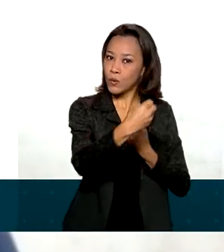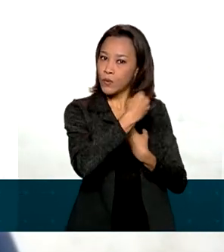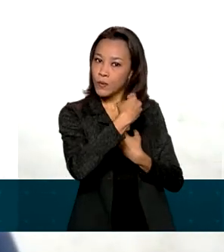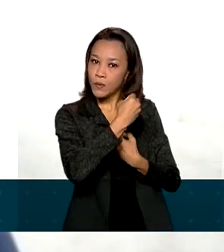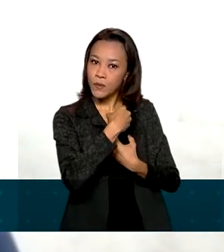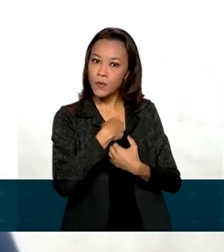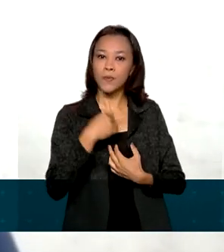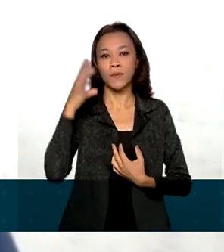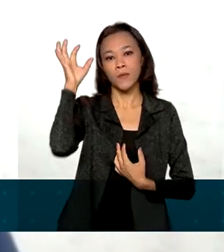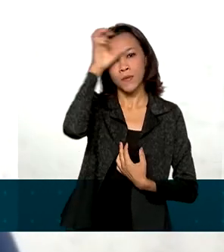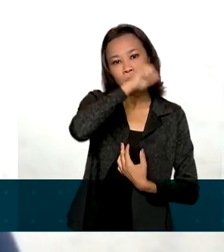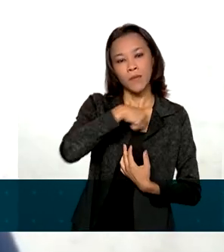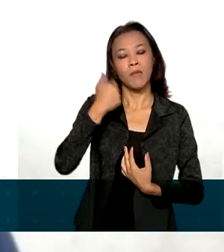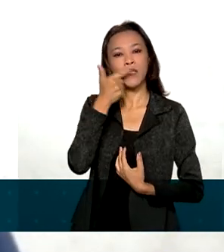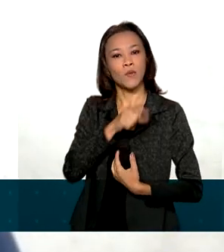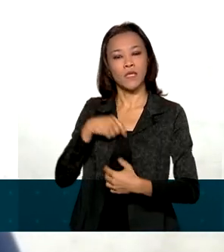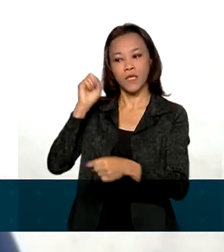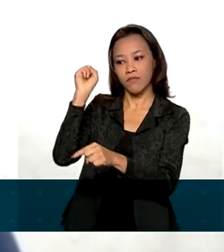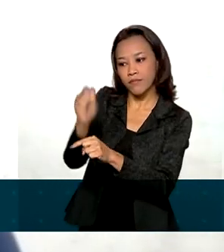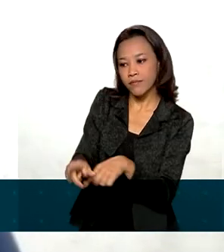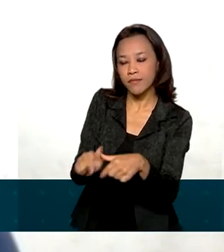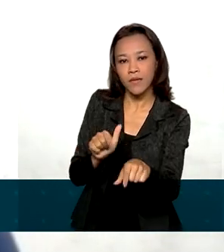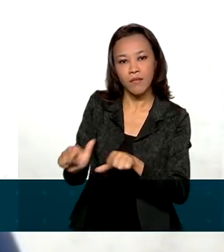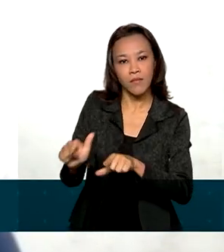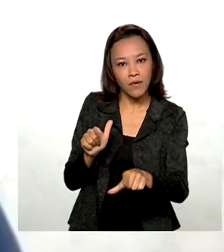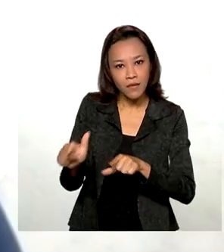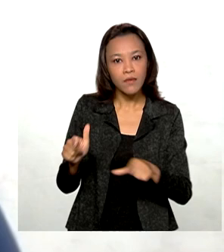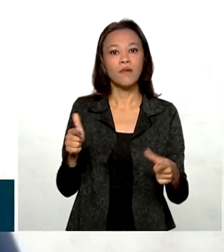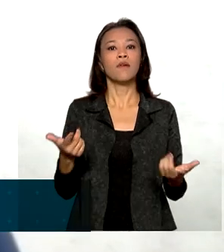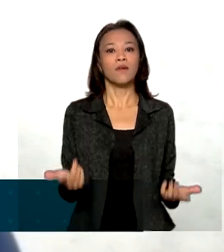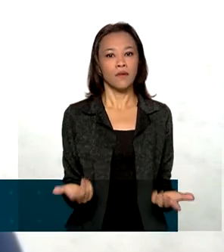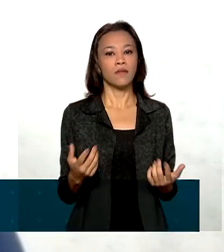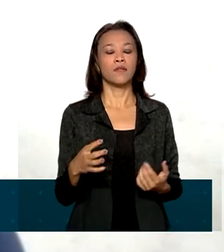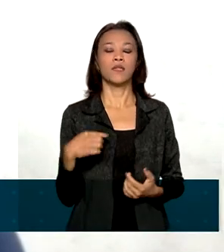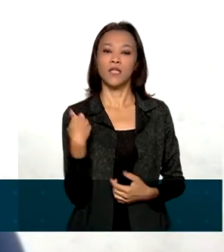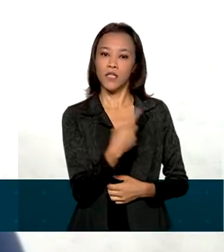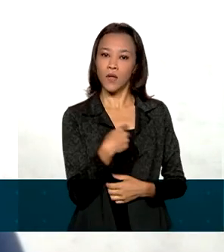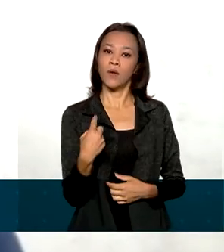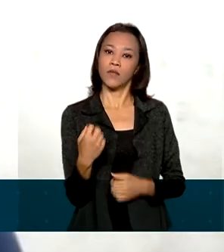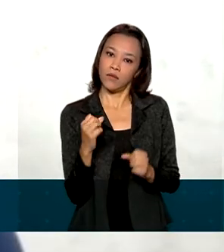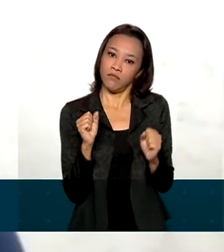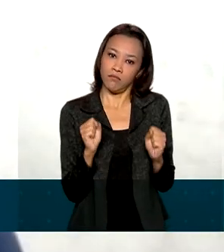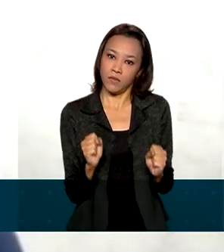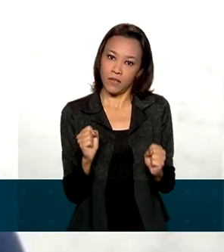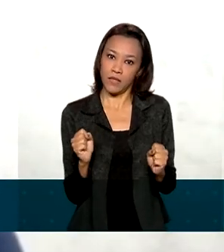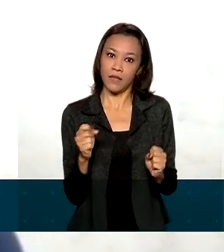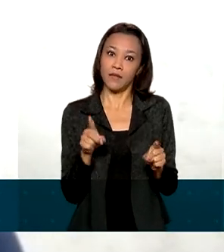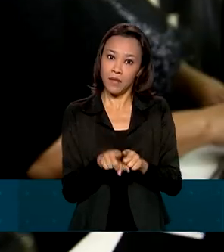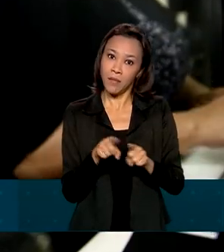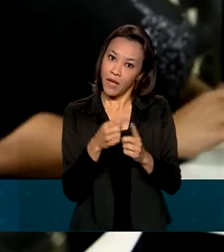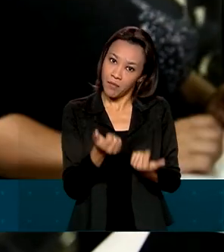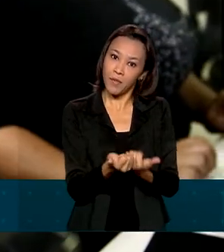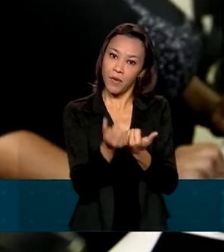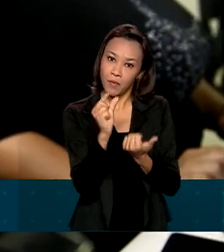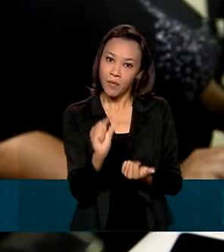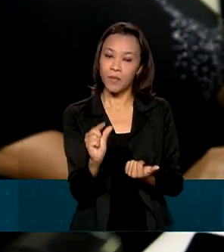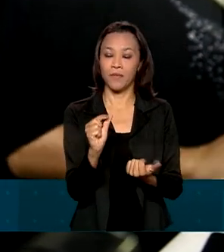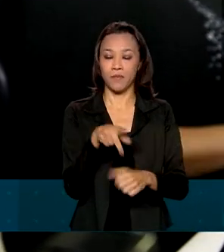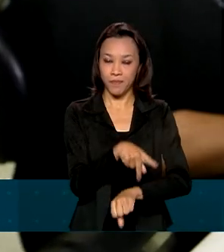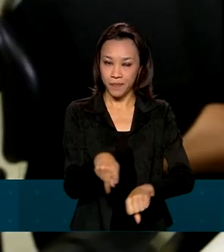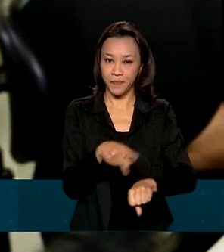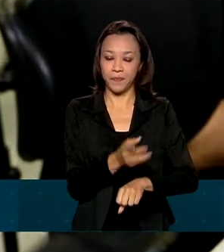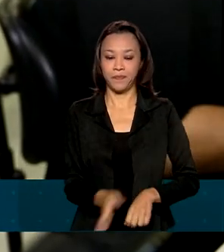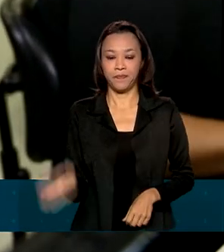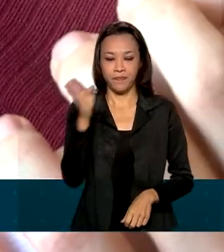da força do trabalho do país e podermos retribuir um pouco. O programa